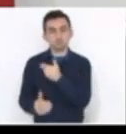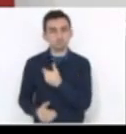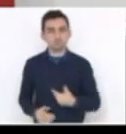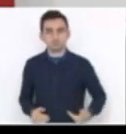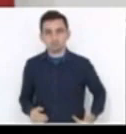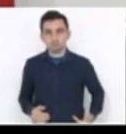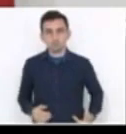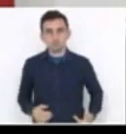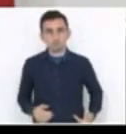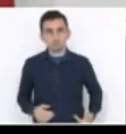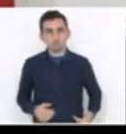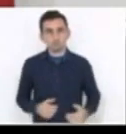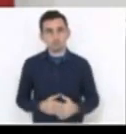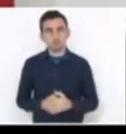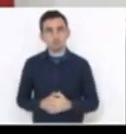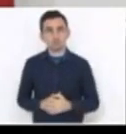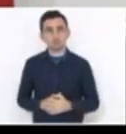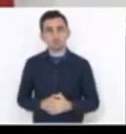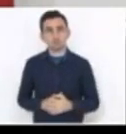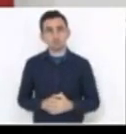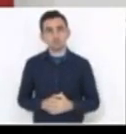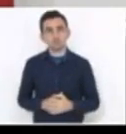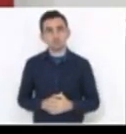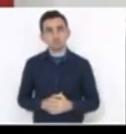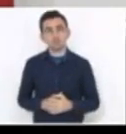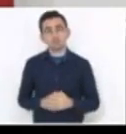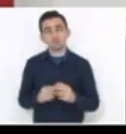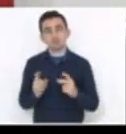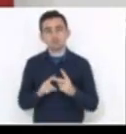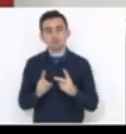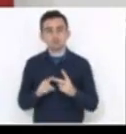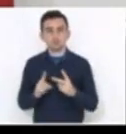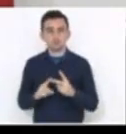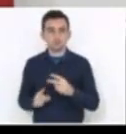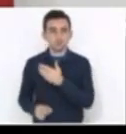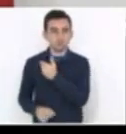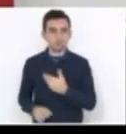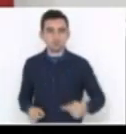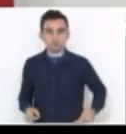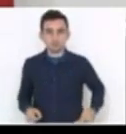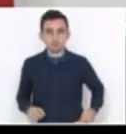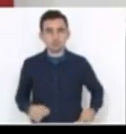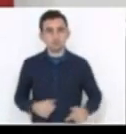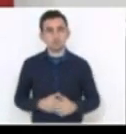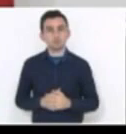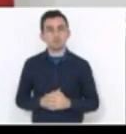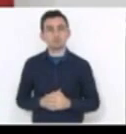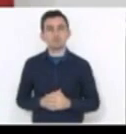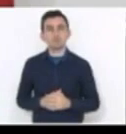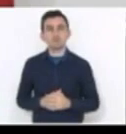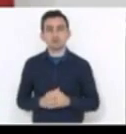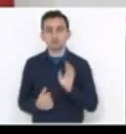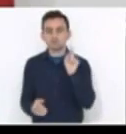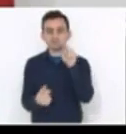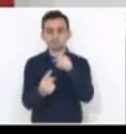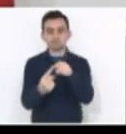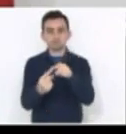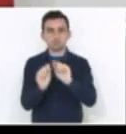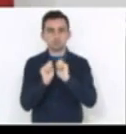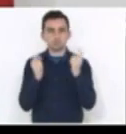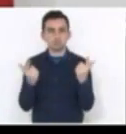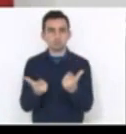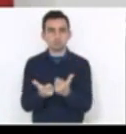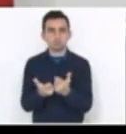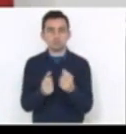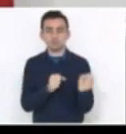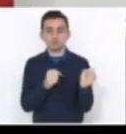senhor presidente, a missão do poder legislativo, e